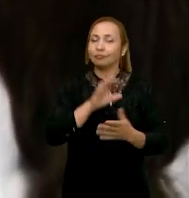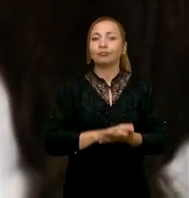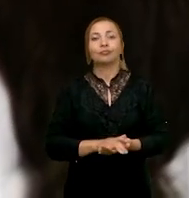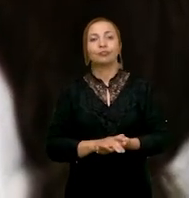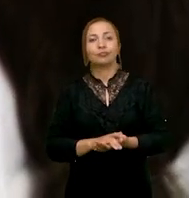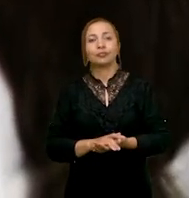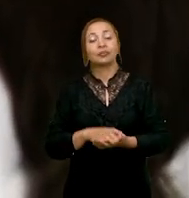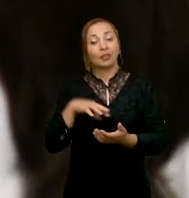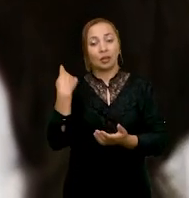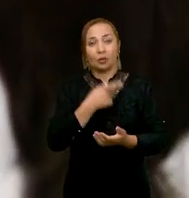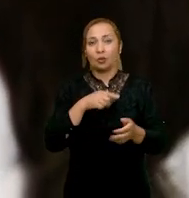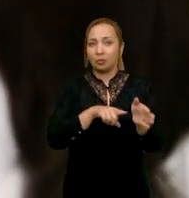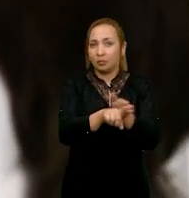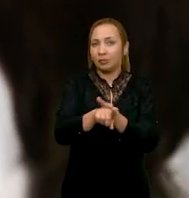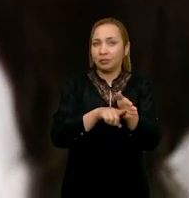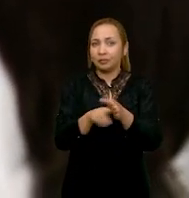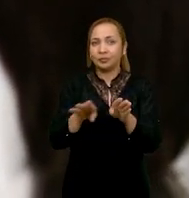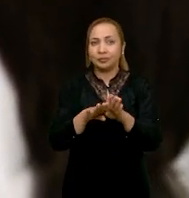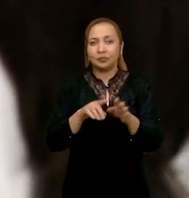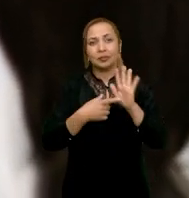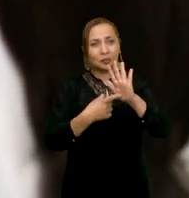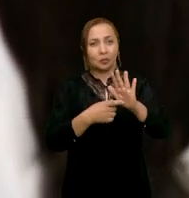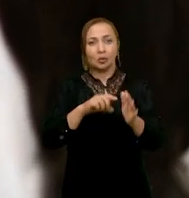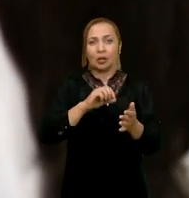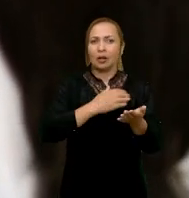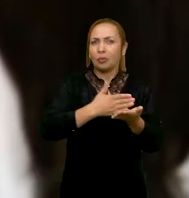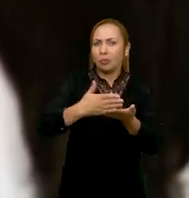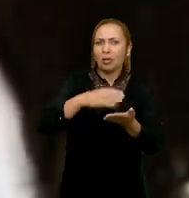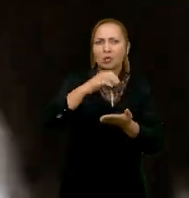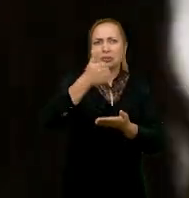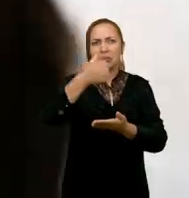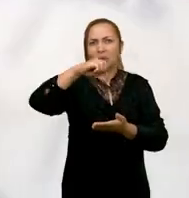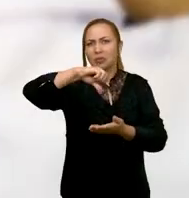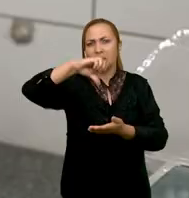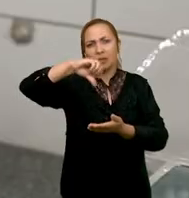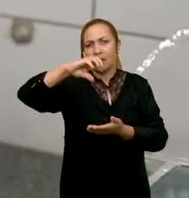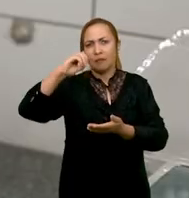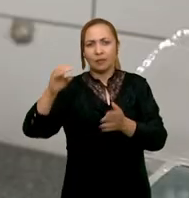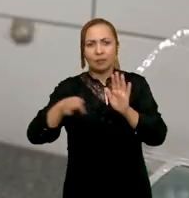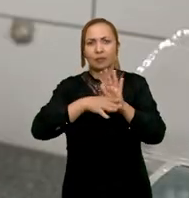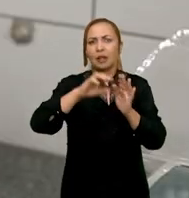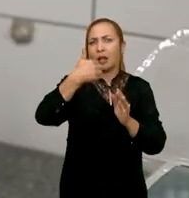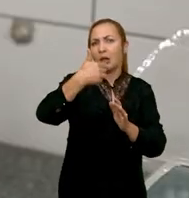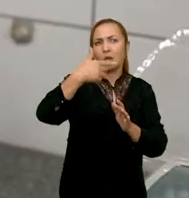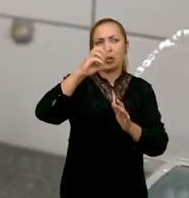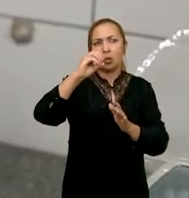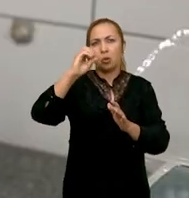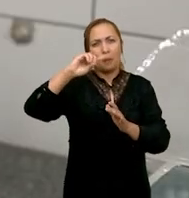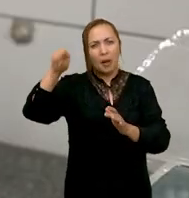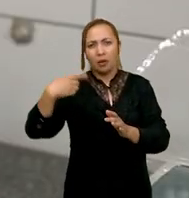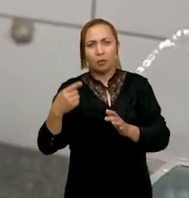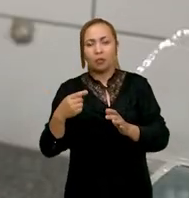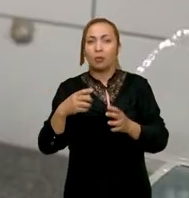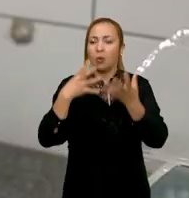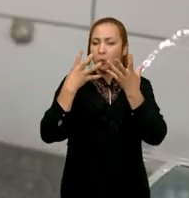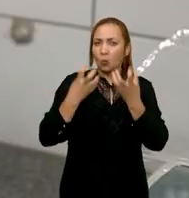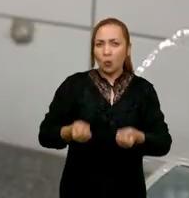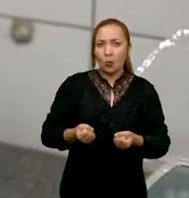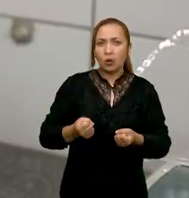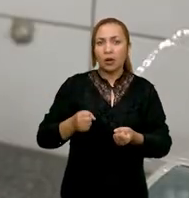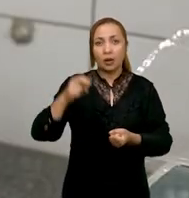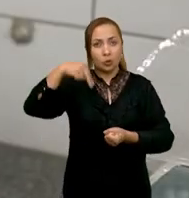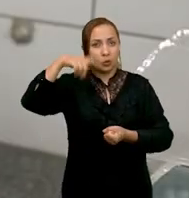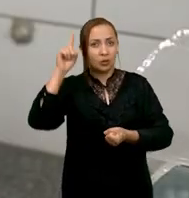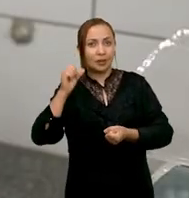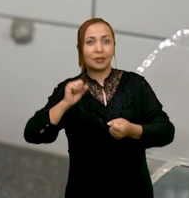a nossa pesquisa também mostrou que, a partir da década de 90 e especialmente dos anos 2000, as condições de seca no Nordeste,